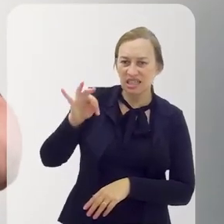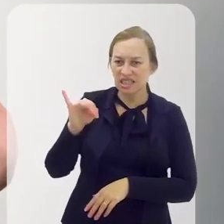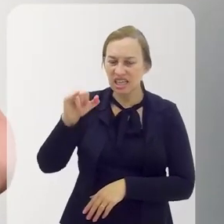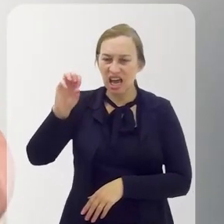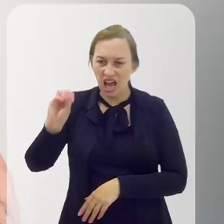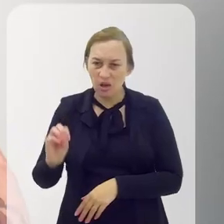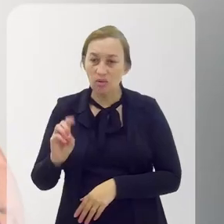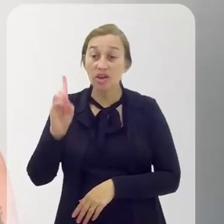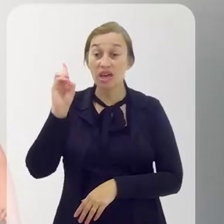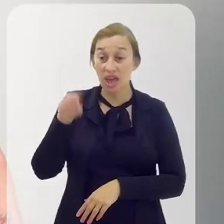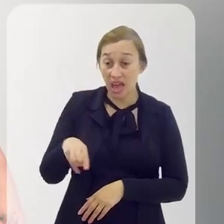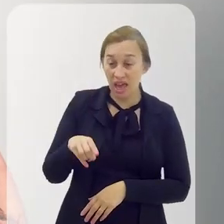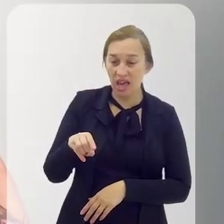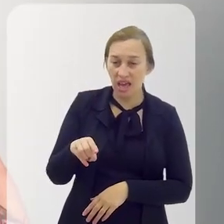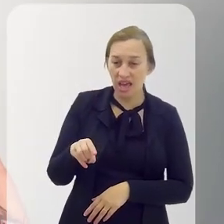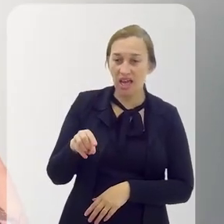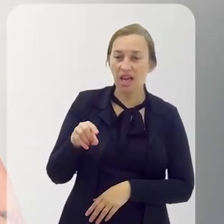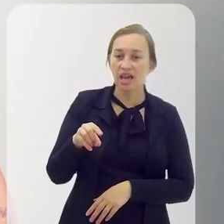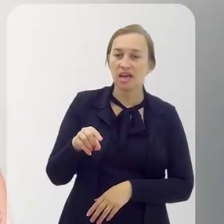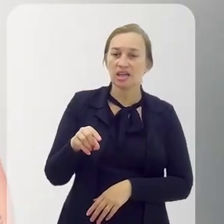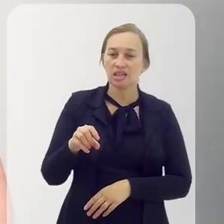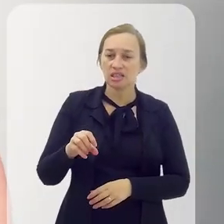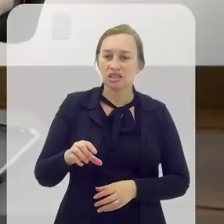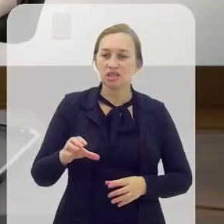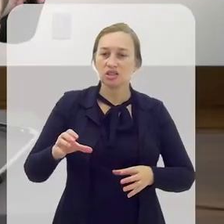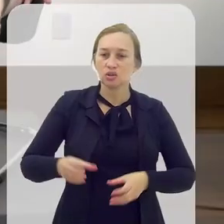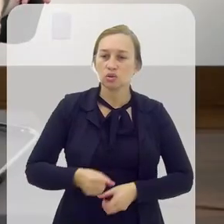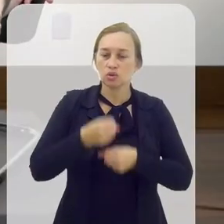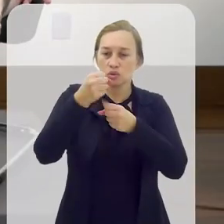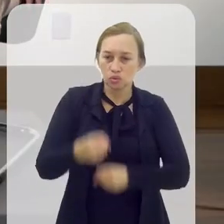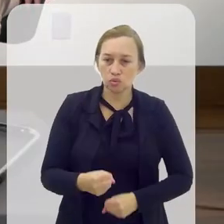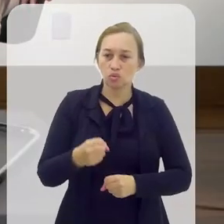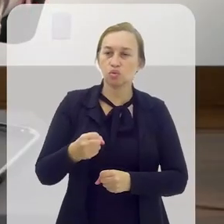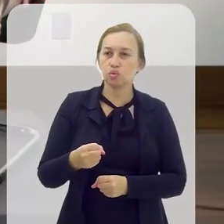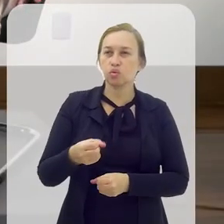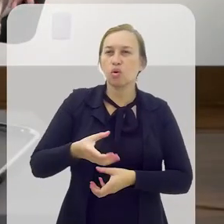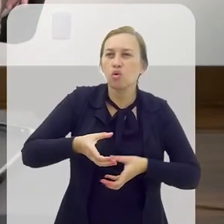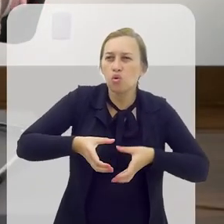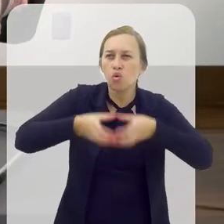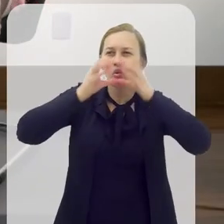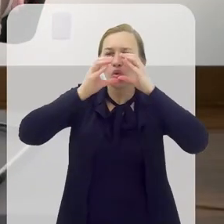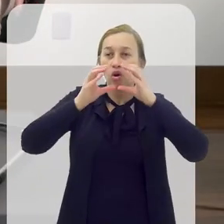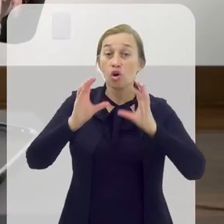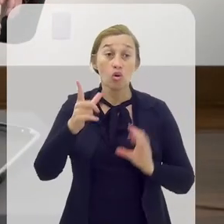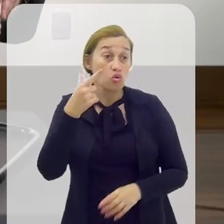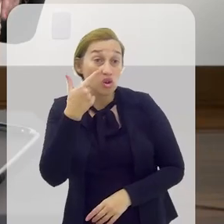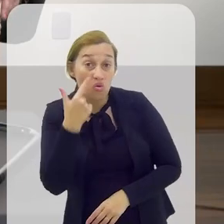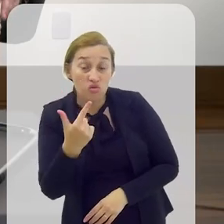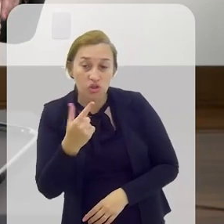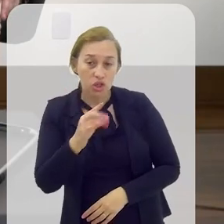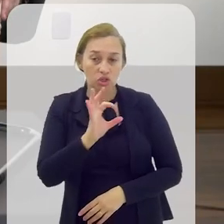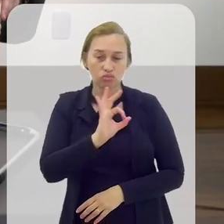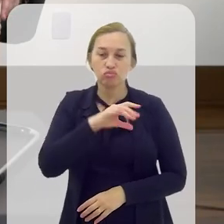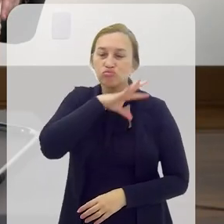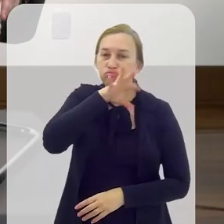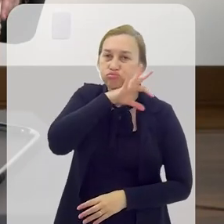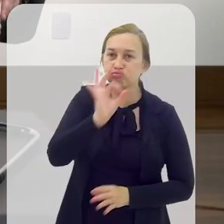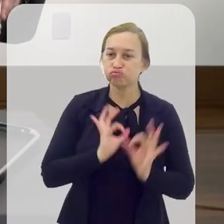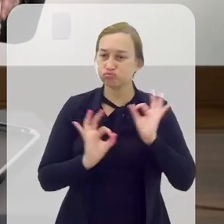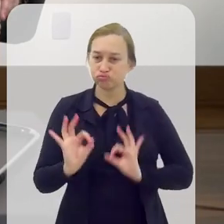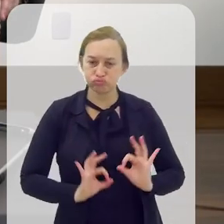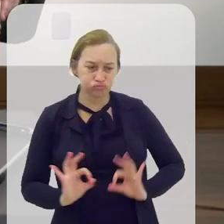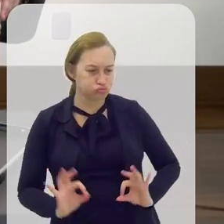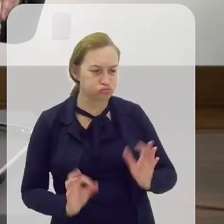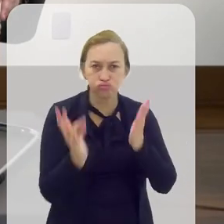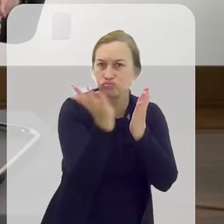xamanismo. A falou, nossa, nessa a gente tem que entrar. Não tem como correr. E o que tinha de onça presente nos